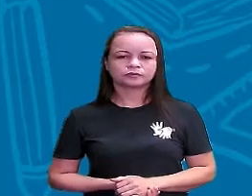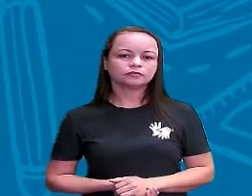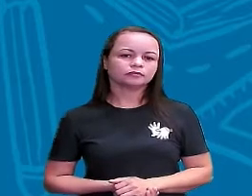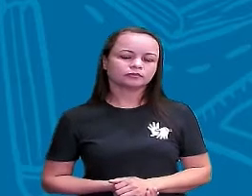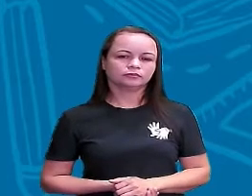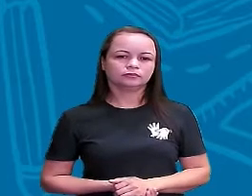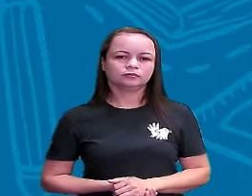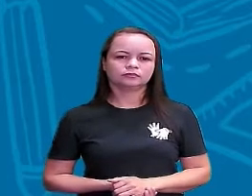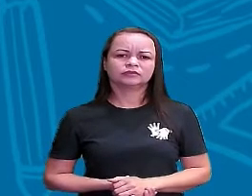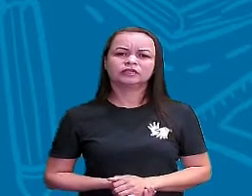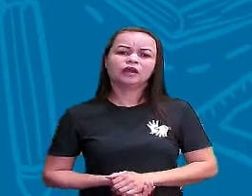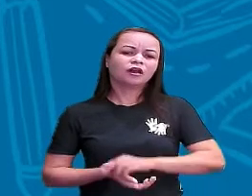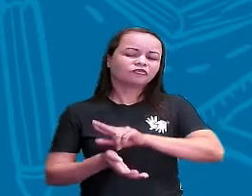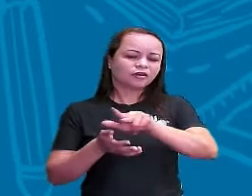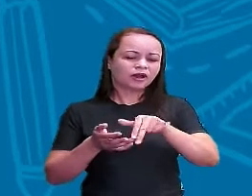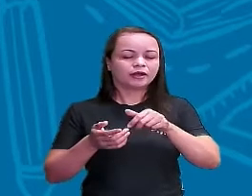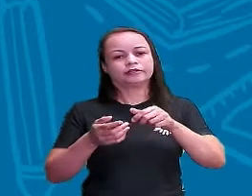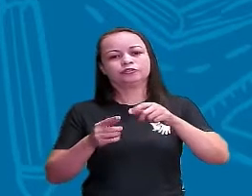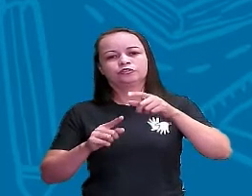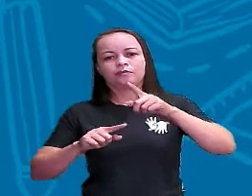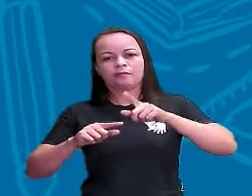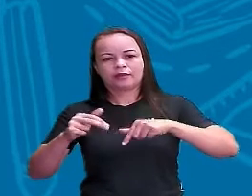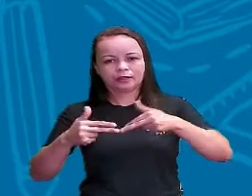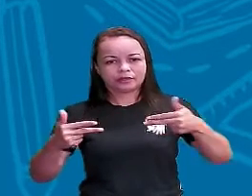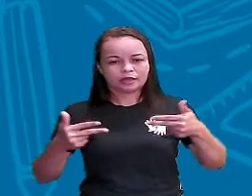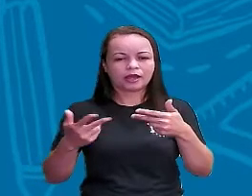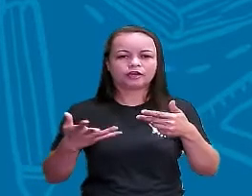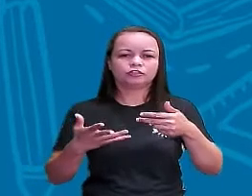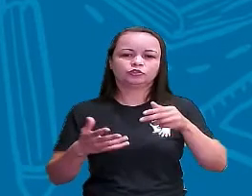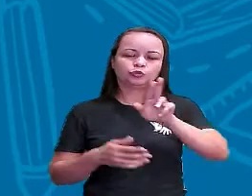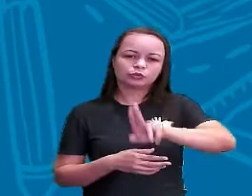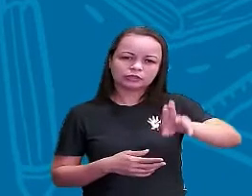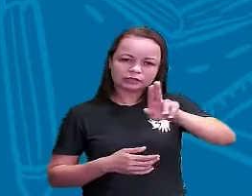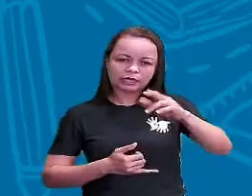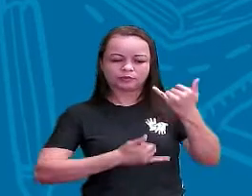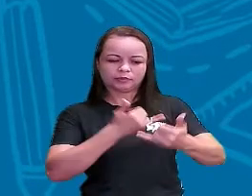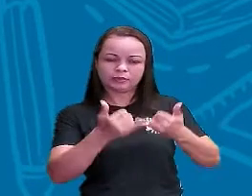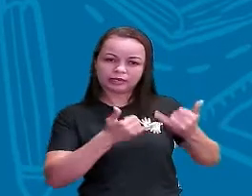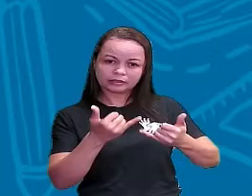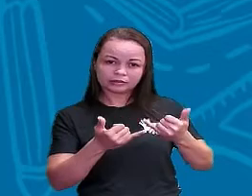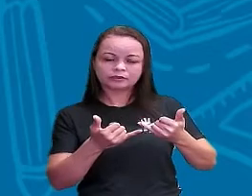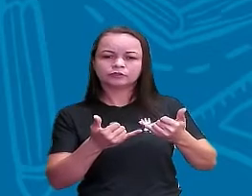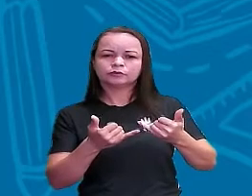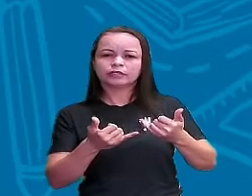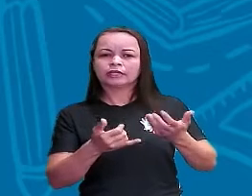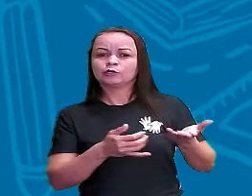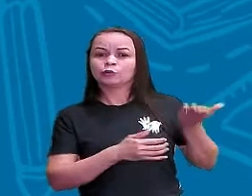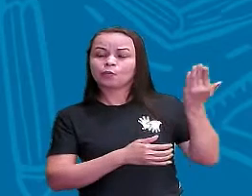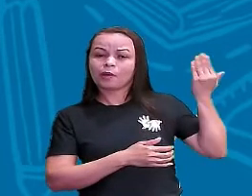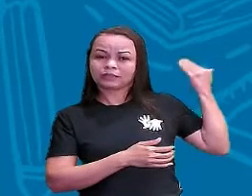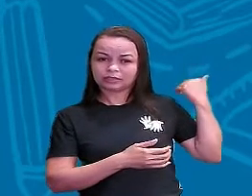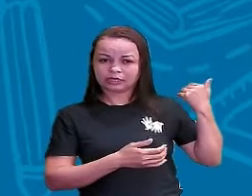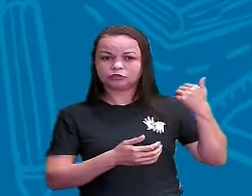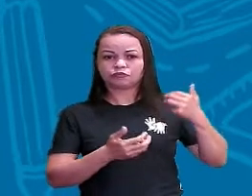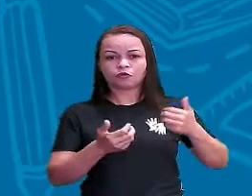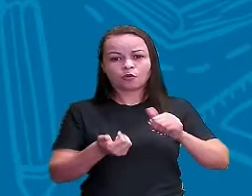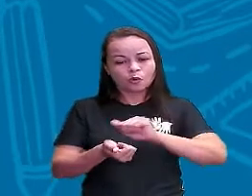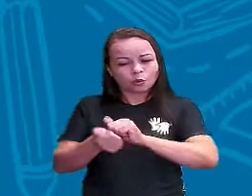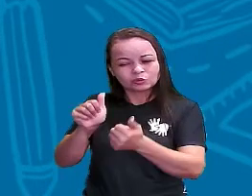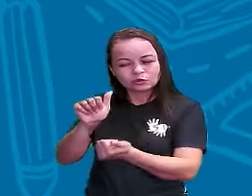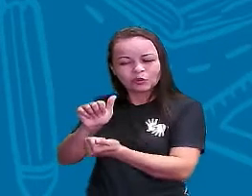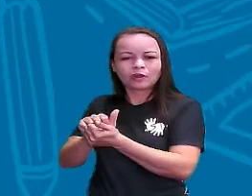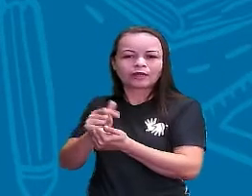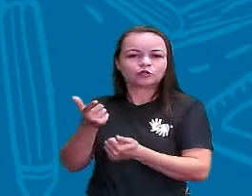Muitos dos materiais utilizados Para a fabricação dos brinquedos no passado Foram substituídos por